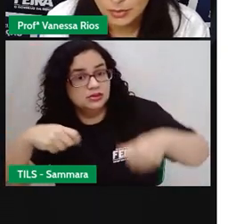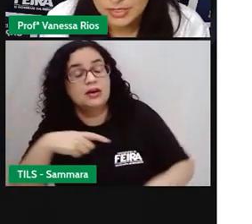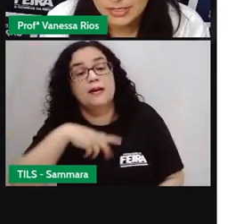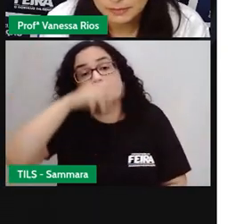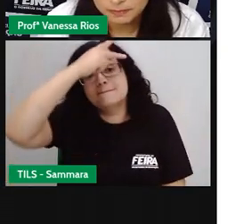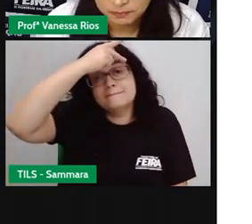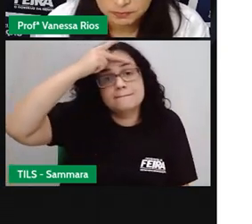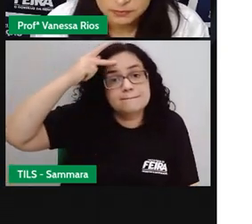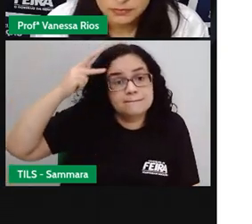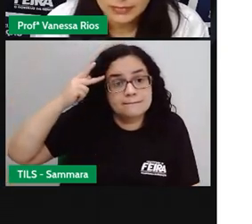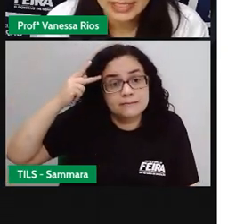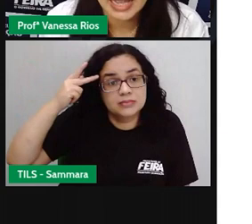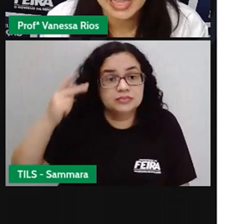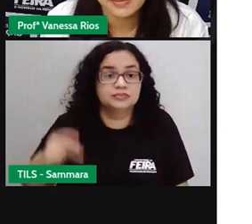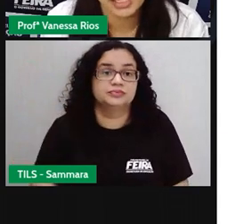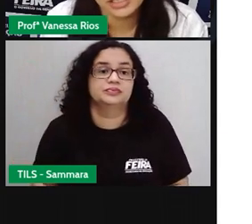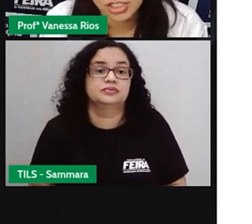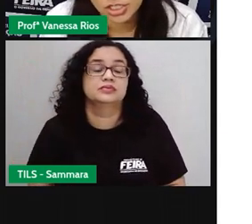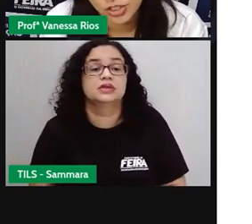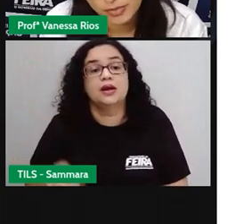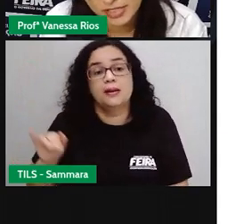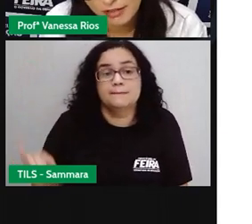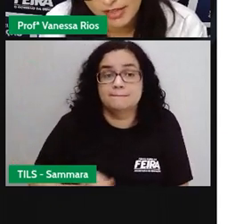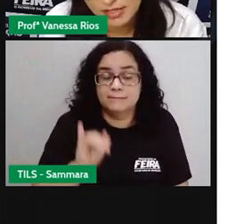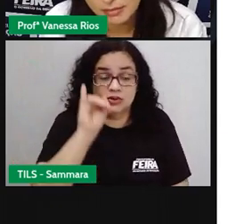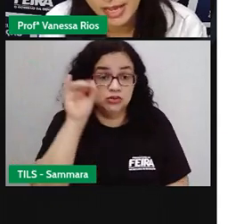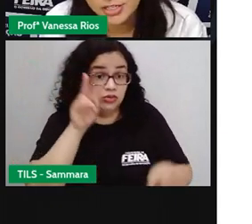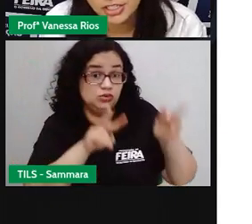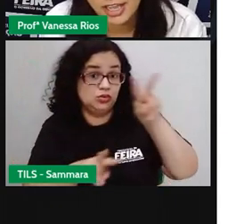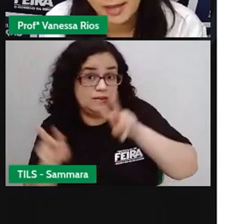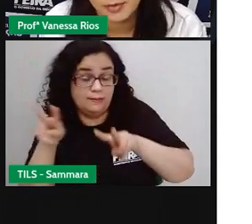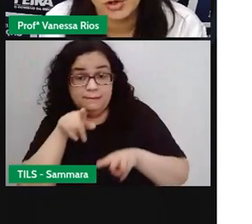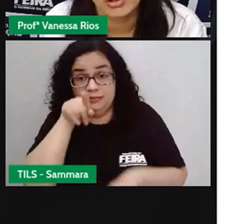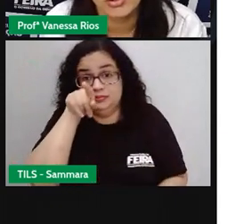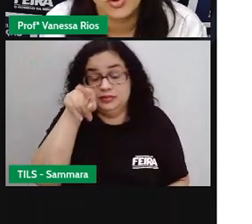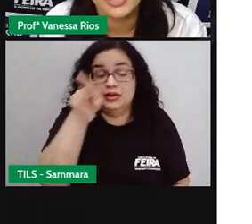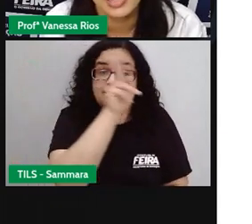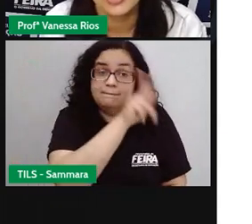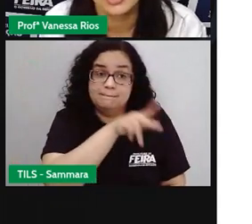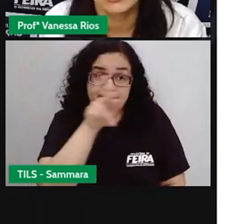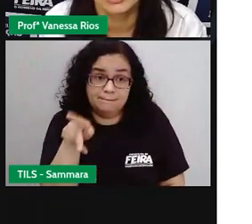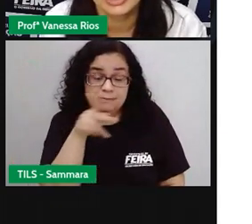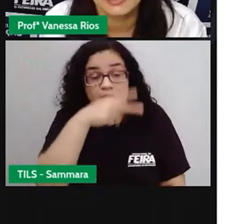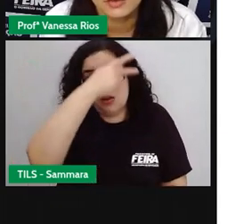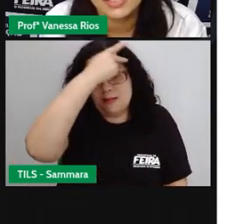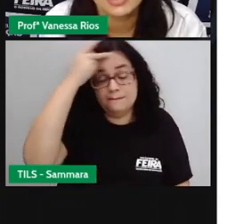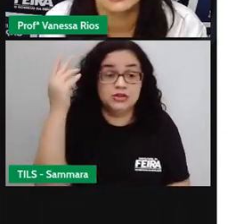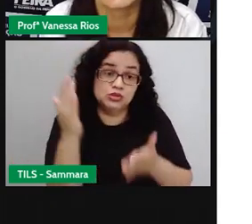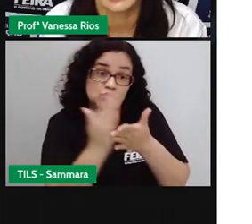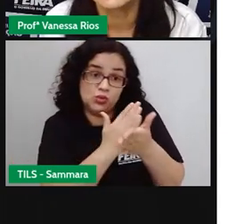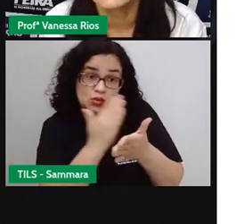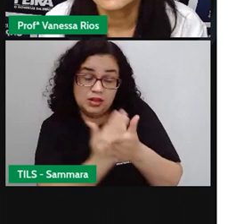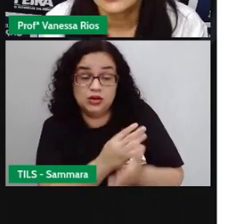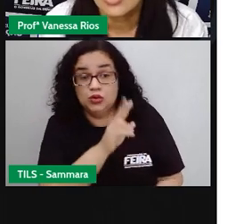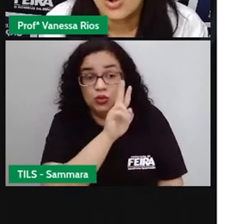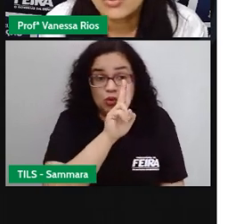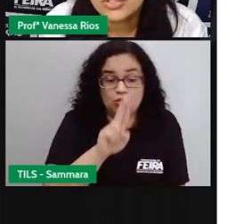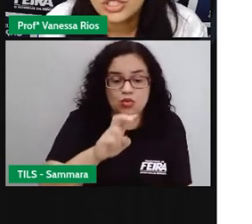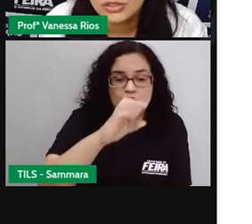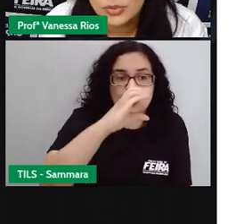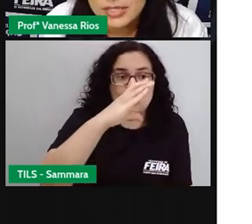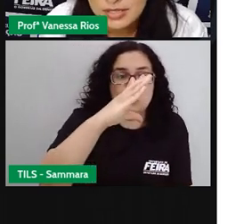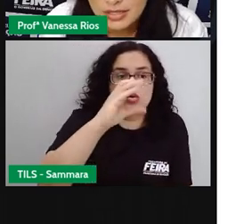para as pessoas. E aí, é importante a gente observar essa imagem. A Pro colocou ali um livro escrito a